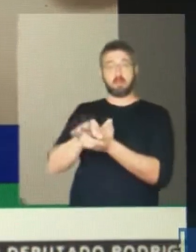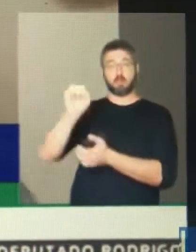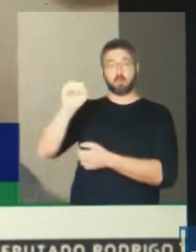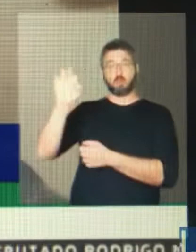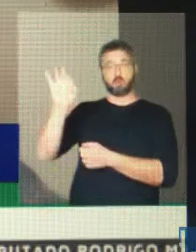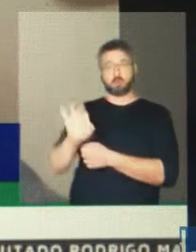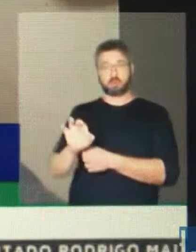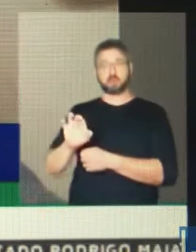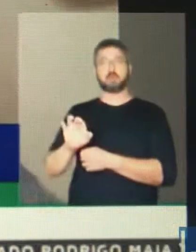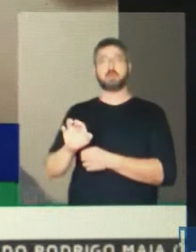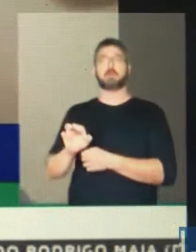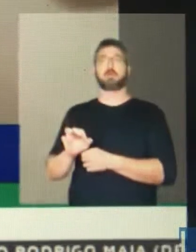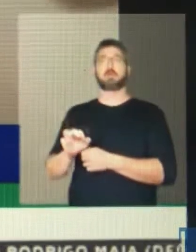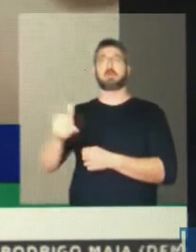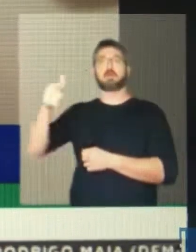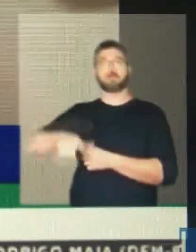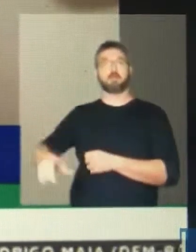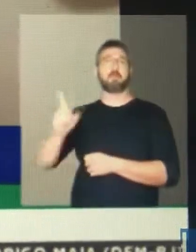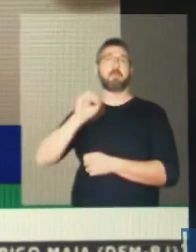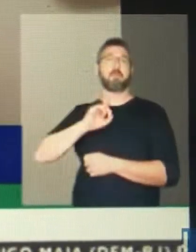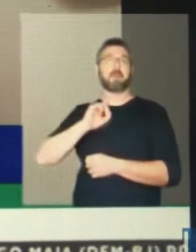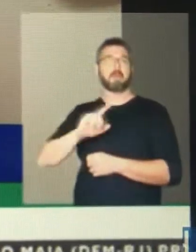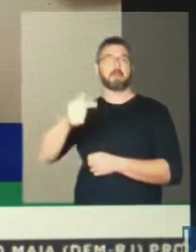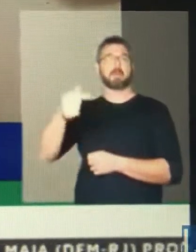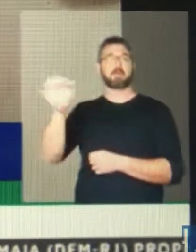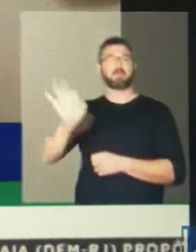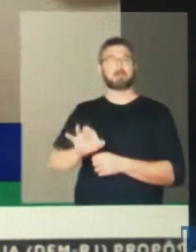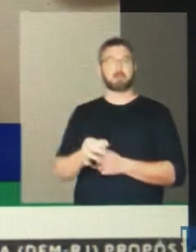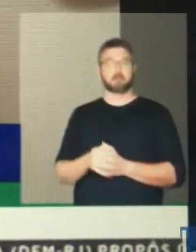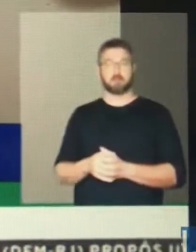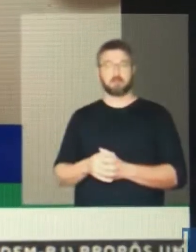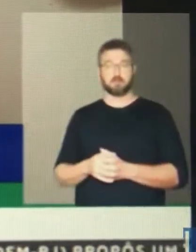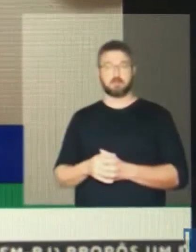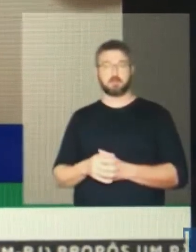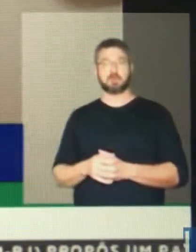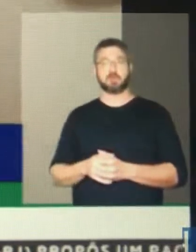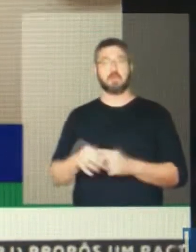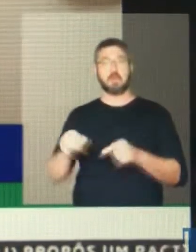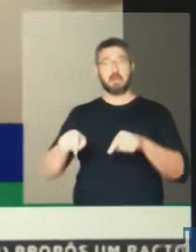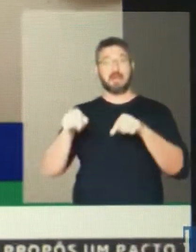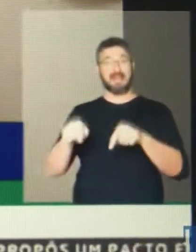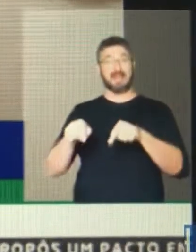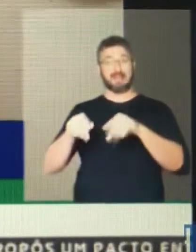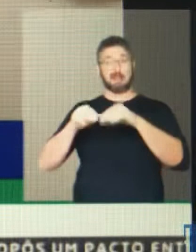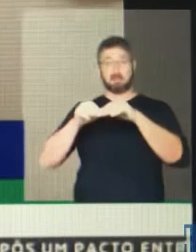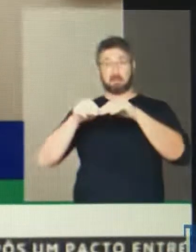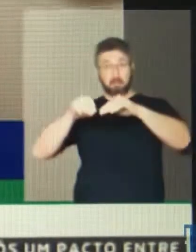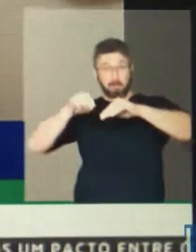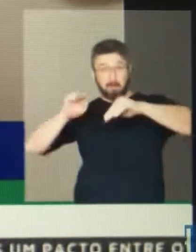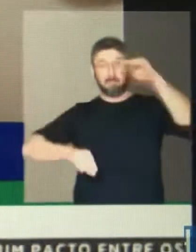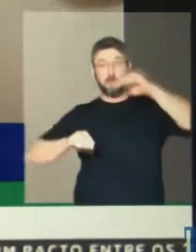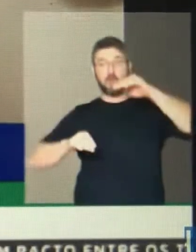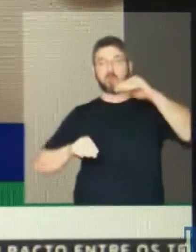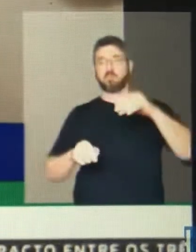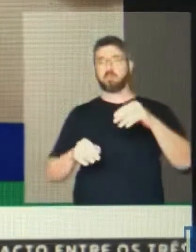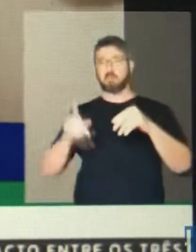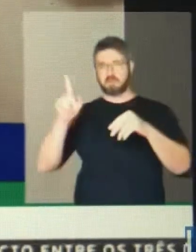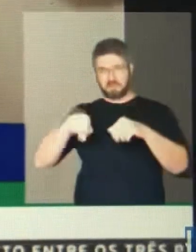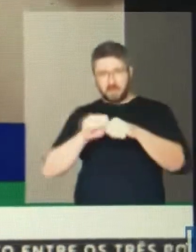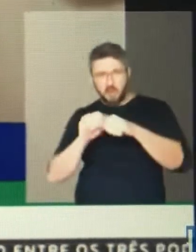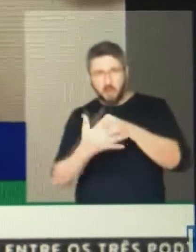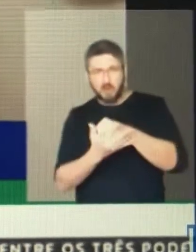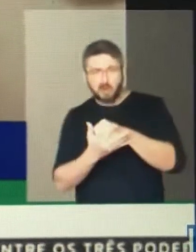parlamentares, não é pandemia, é ausência da presença do estado. Definitivamente, não dá mais